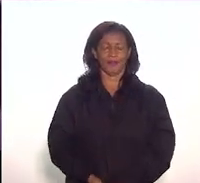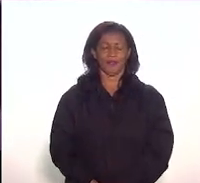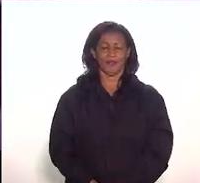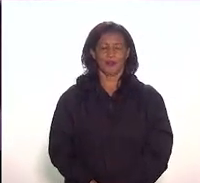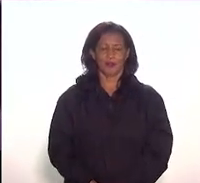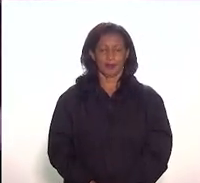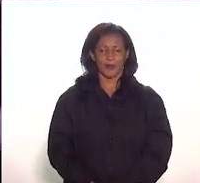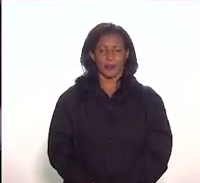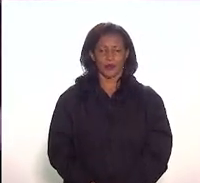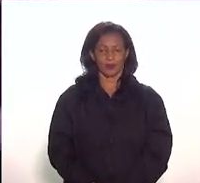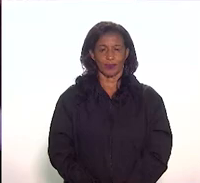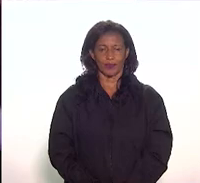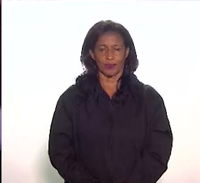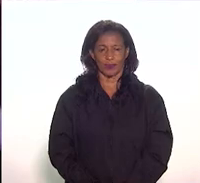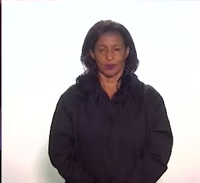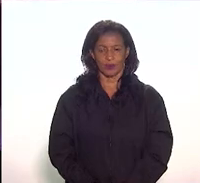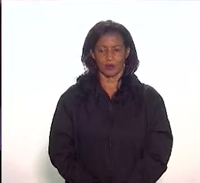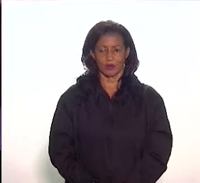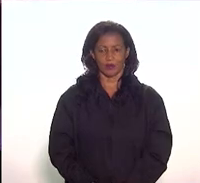agora para